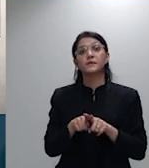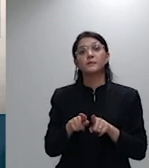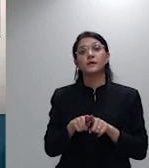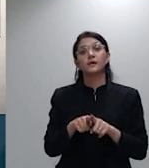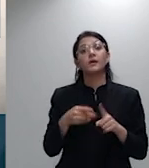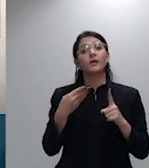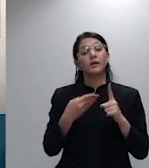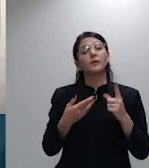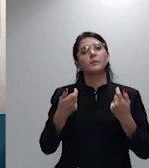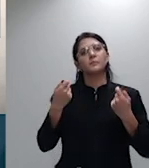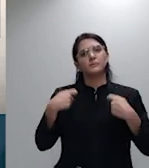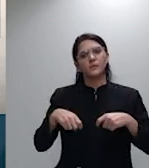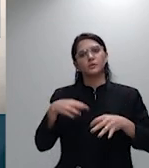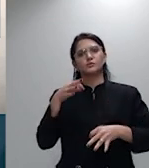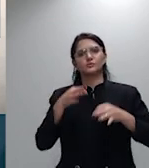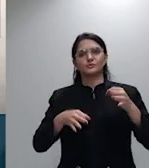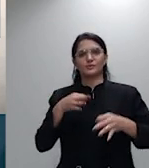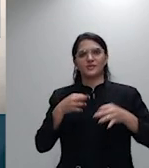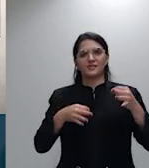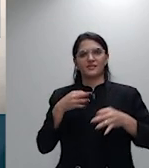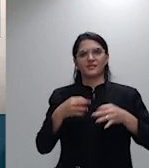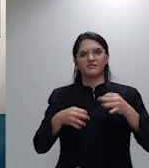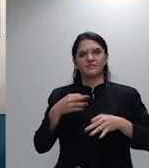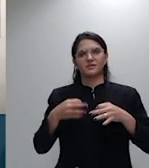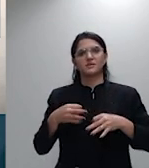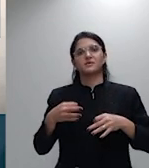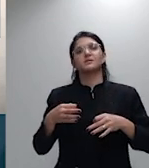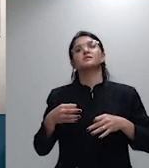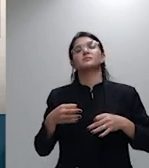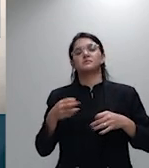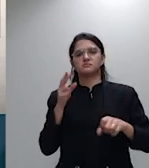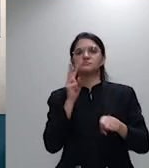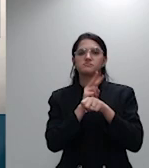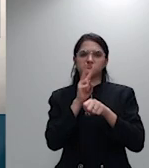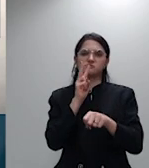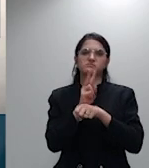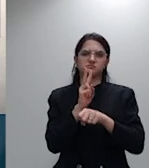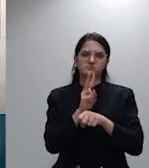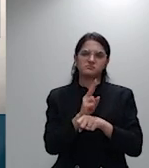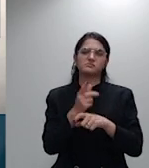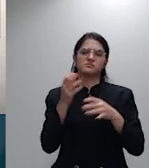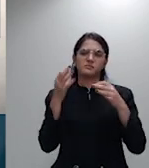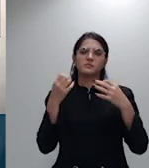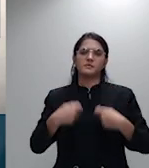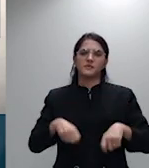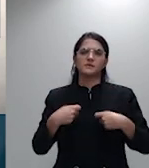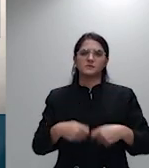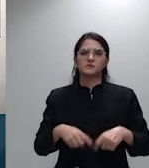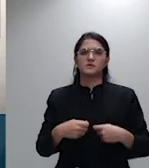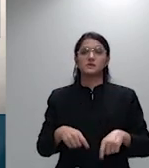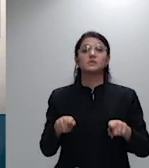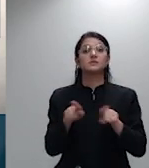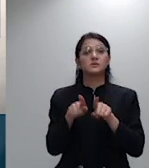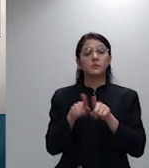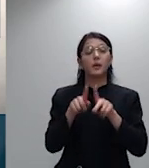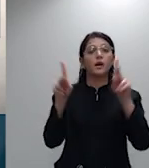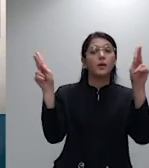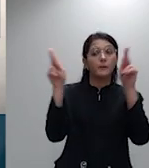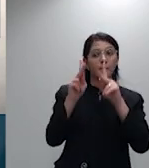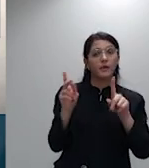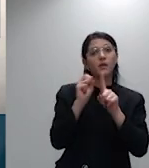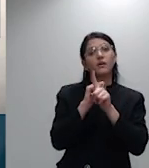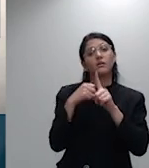julgada como fator de pacificação social eu prossigo aqui